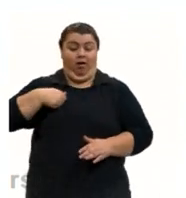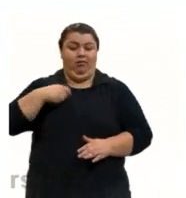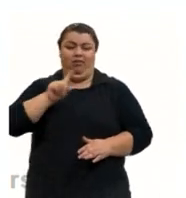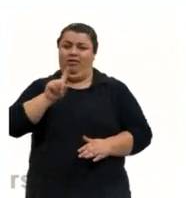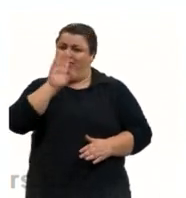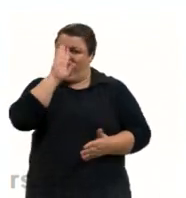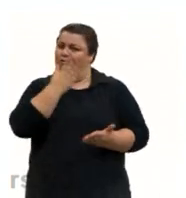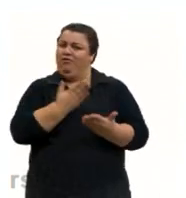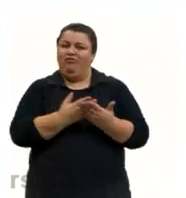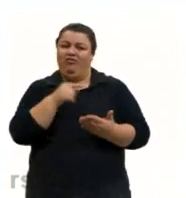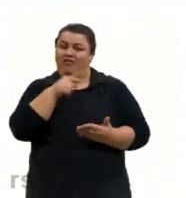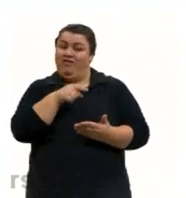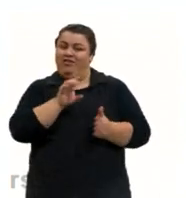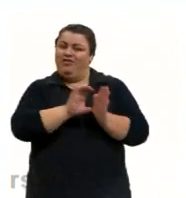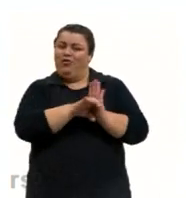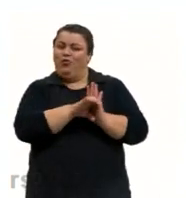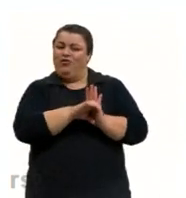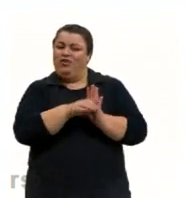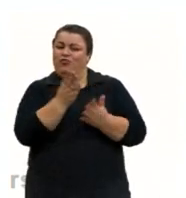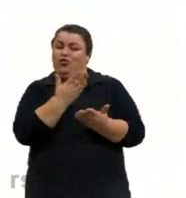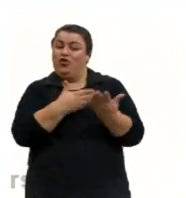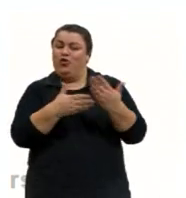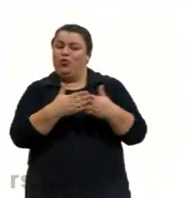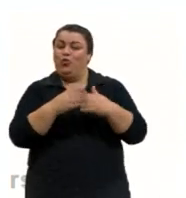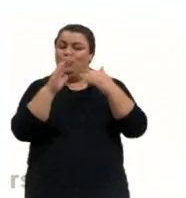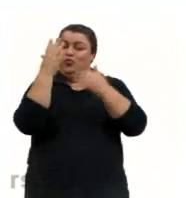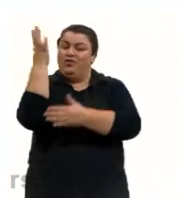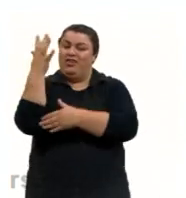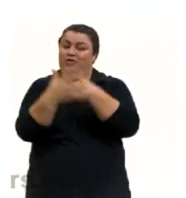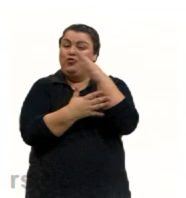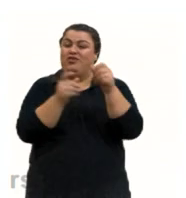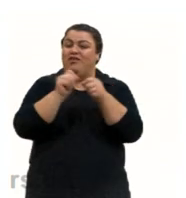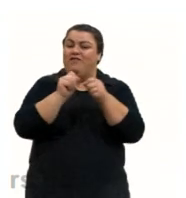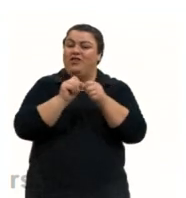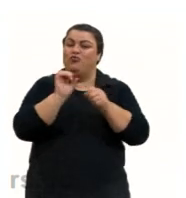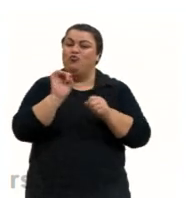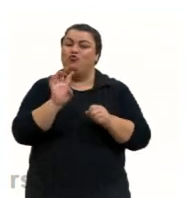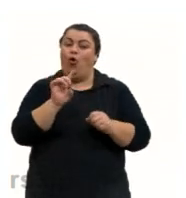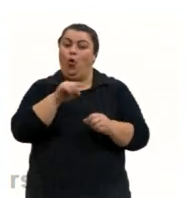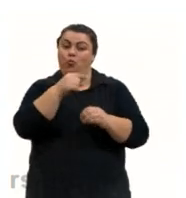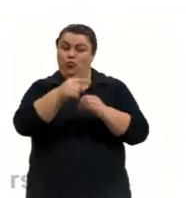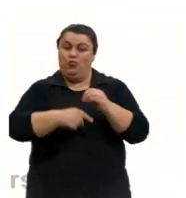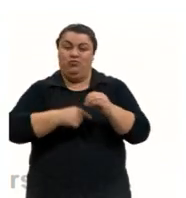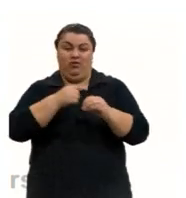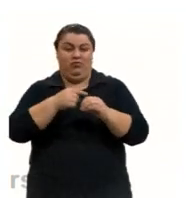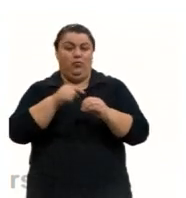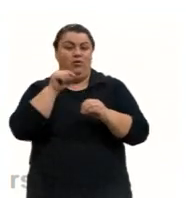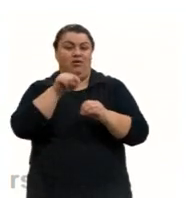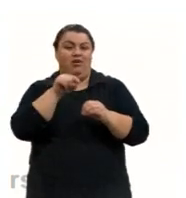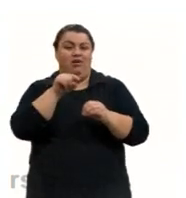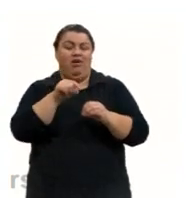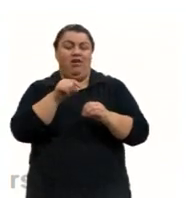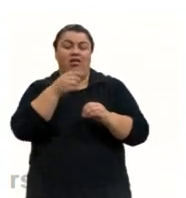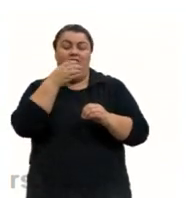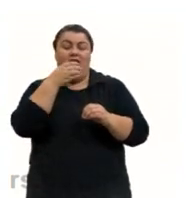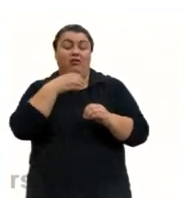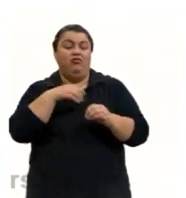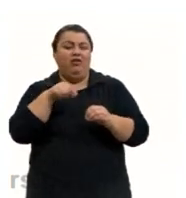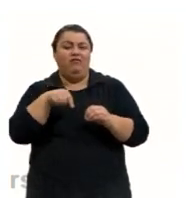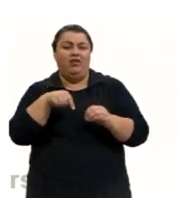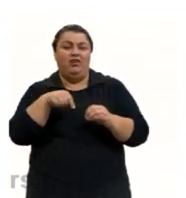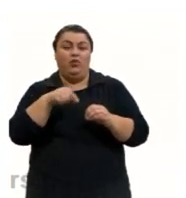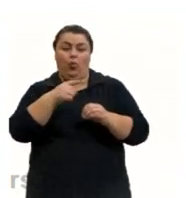que tudo na natureza era formada por átomos. E ele simplesmente achava que o átomo não